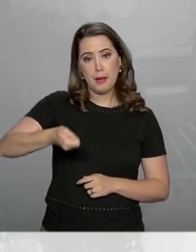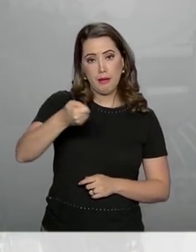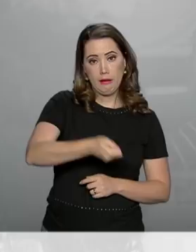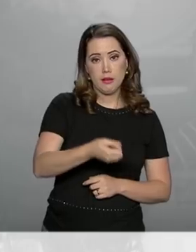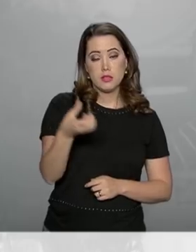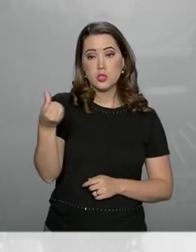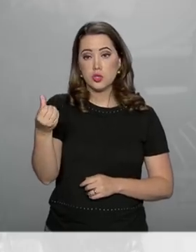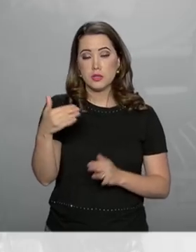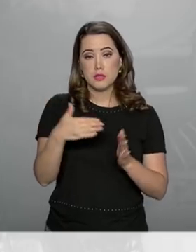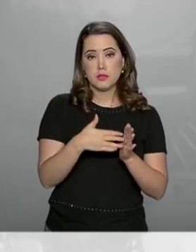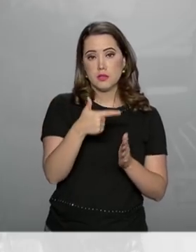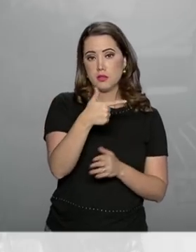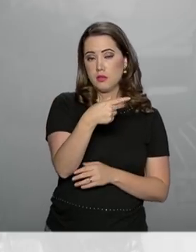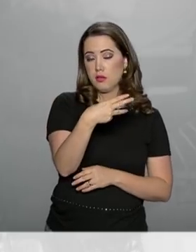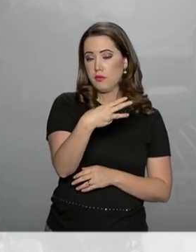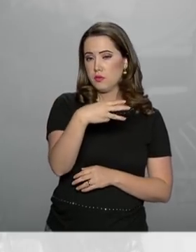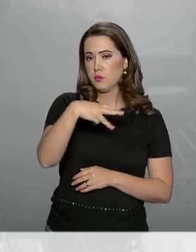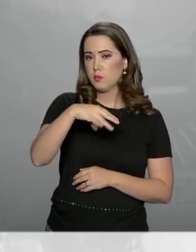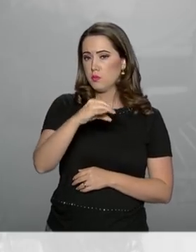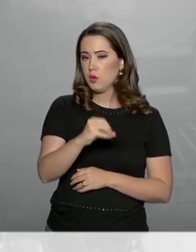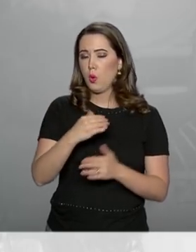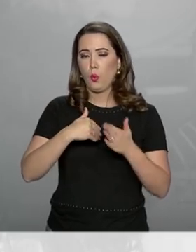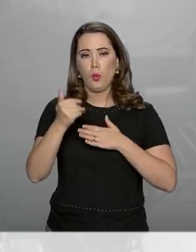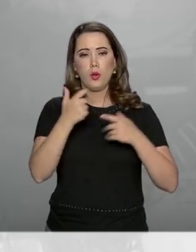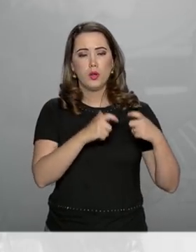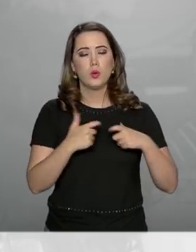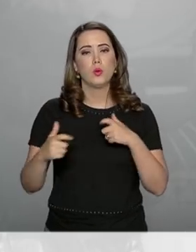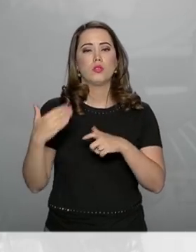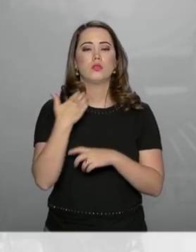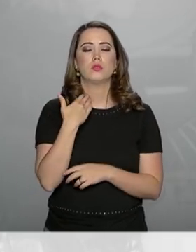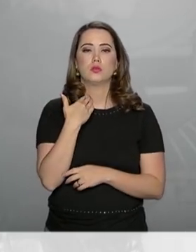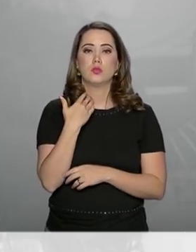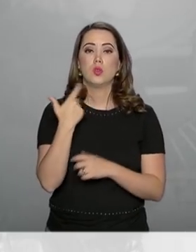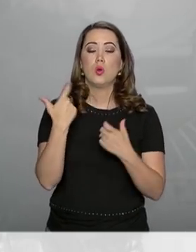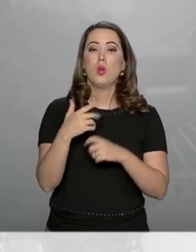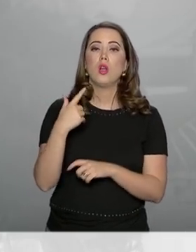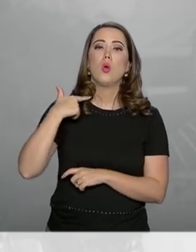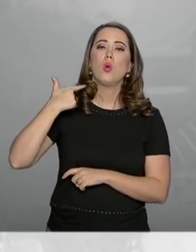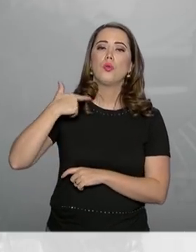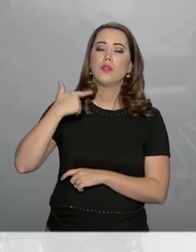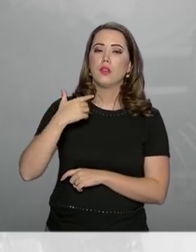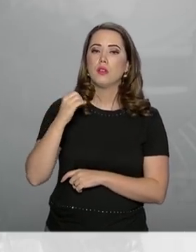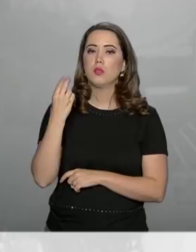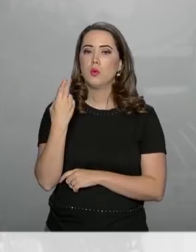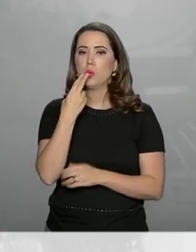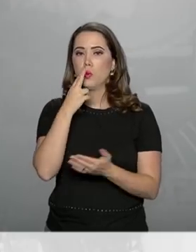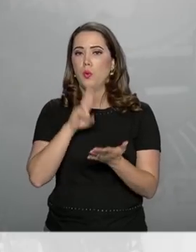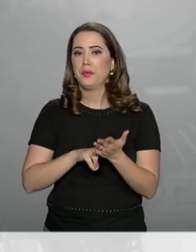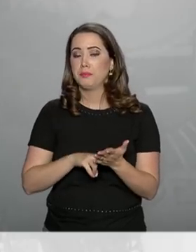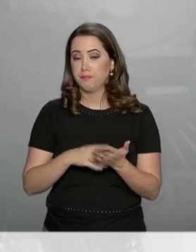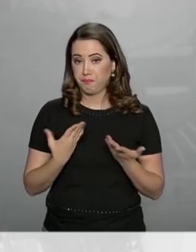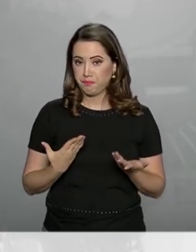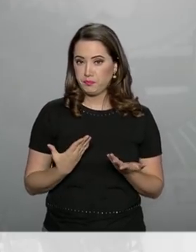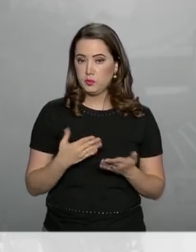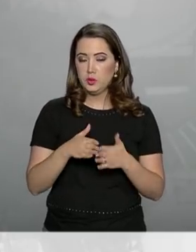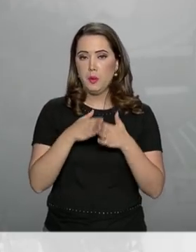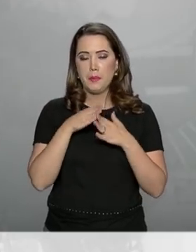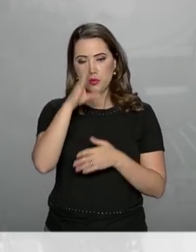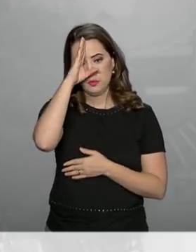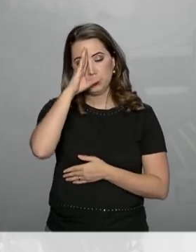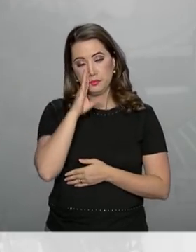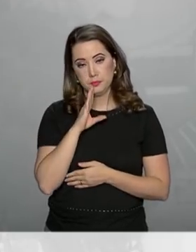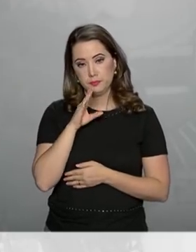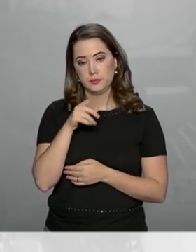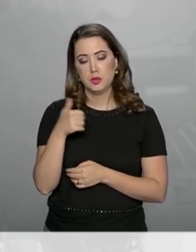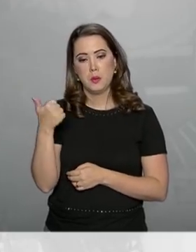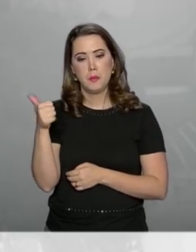de 6 a 23 de maio em qualquer agência bancária, casas lotéricas ou correios. Os pedidos de isenção da taxa